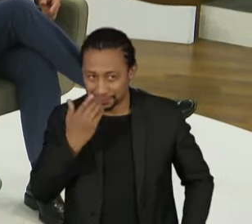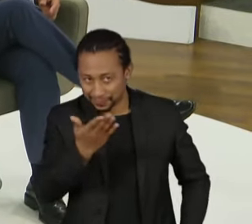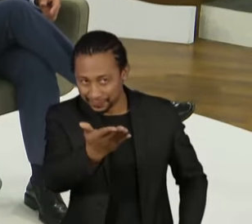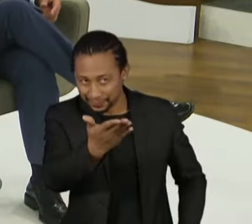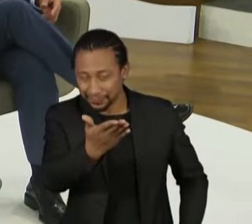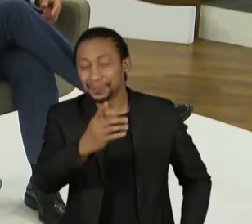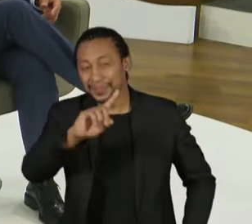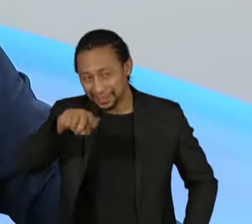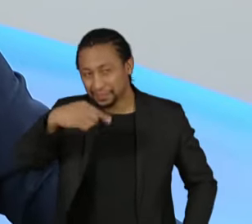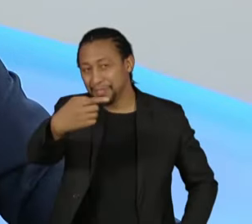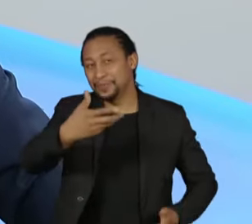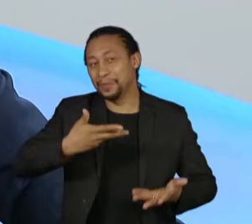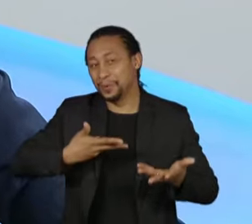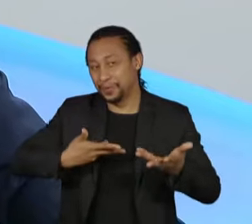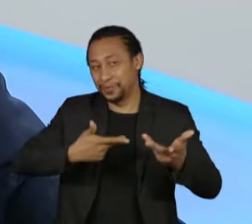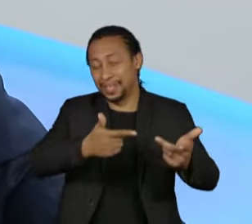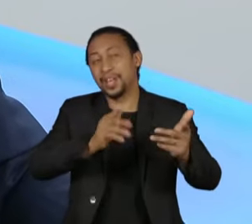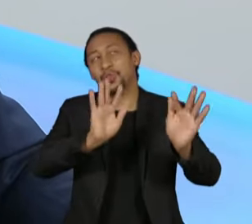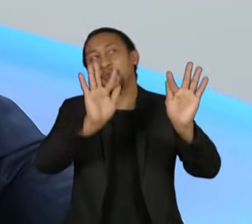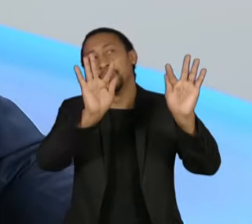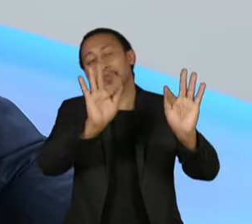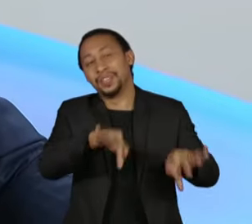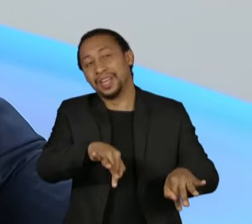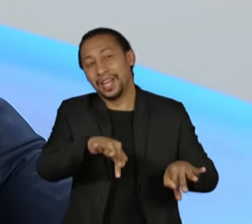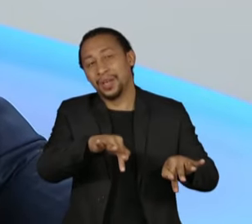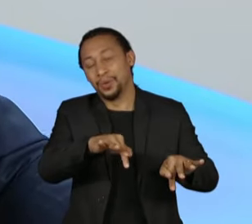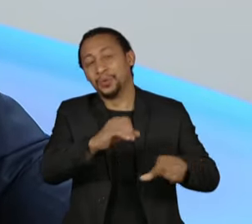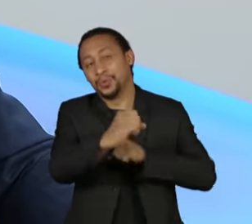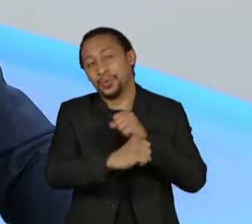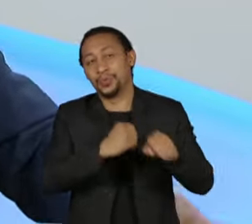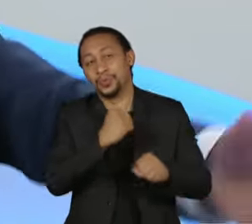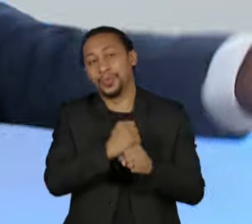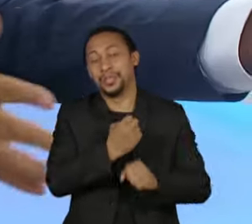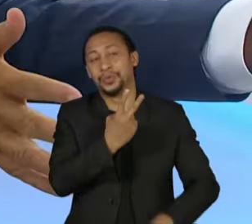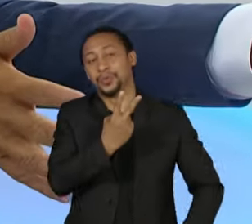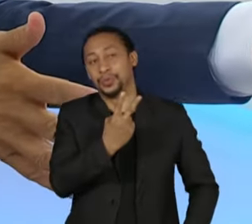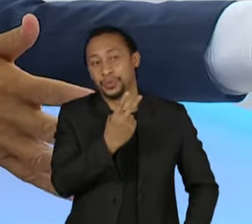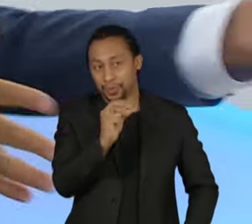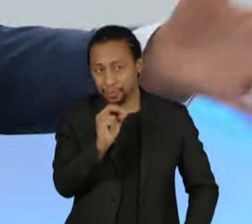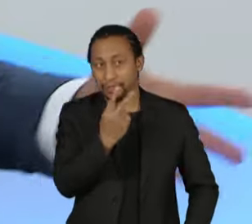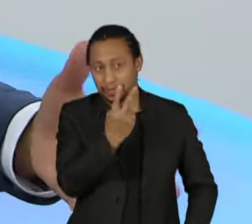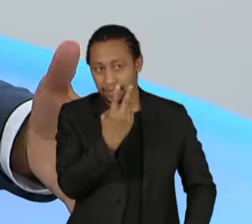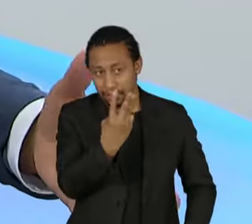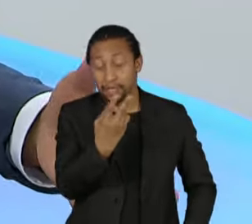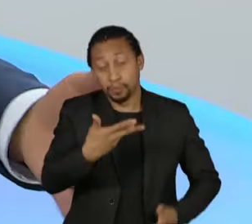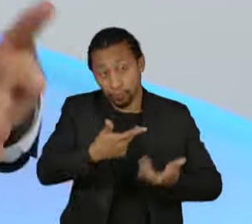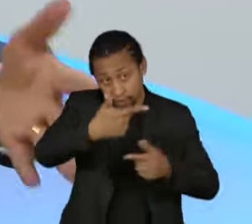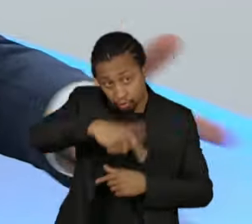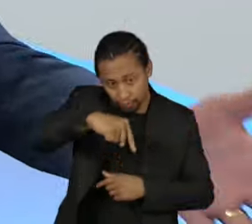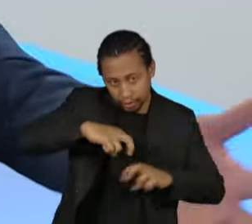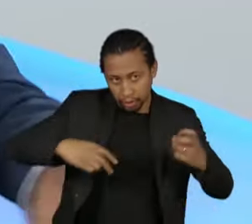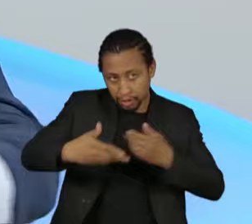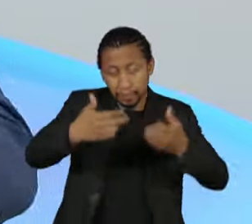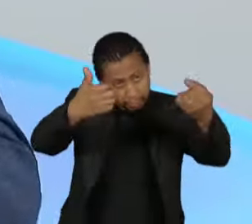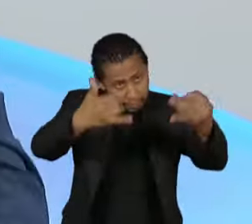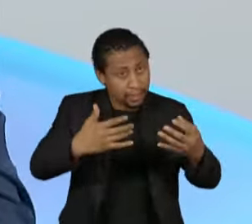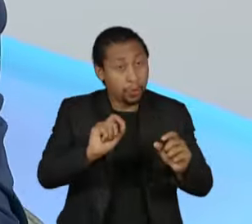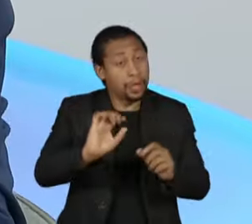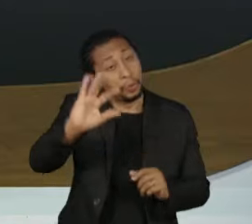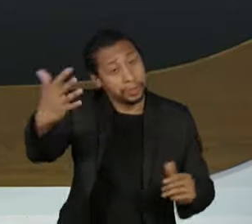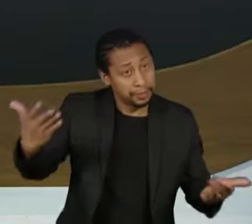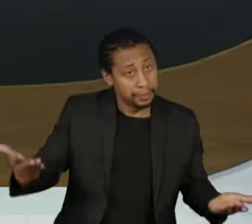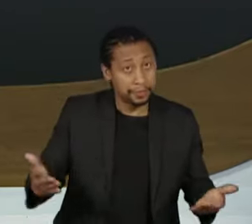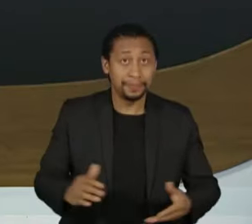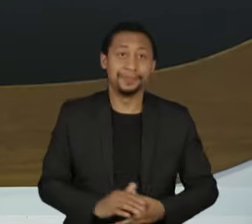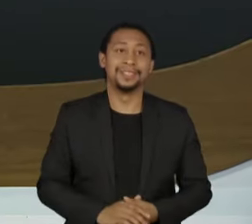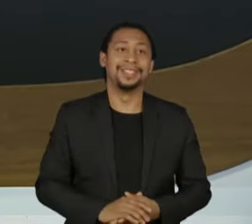2023, para eu lhe dizer, olha, qual é a perspectiva do primário? Vai ser mais ou menos esse.